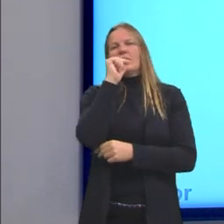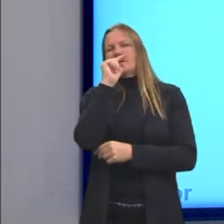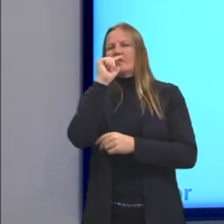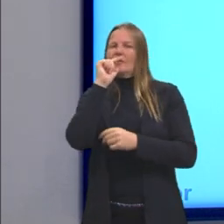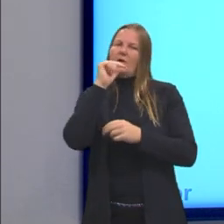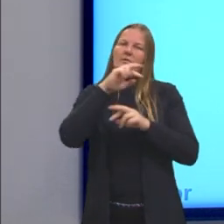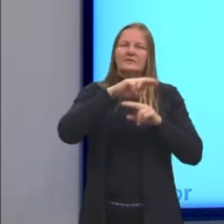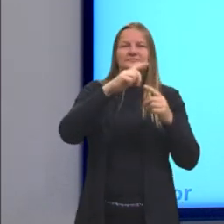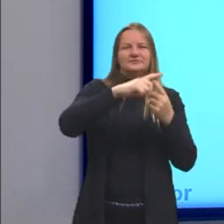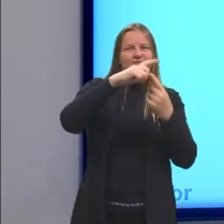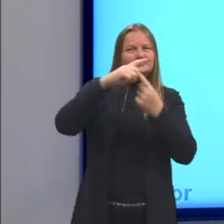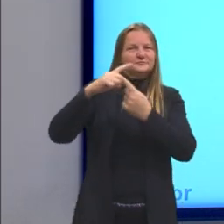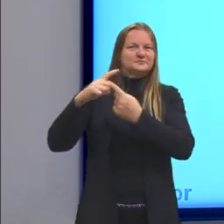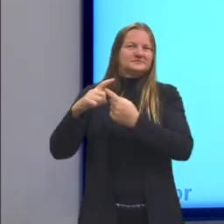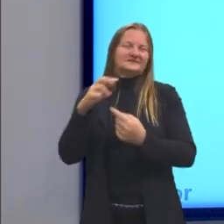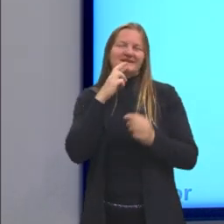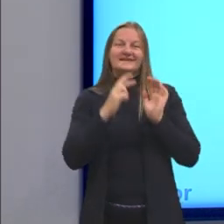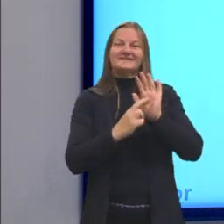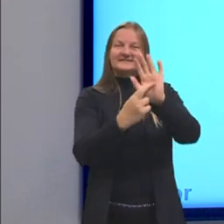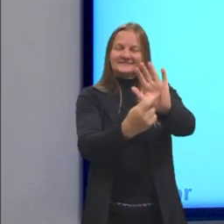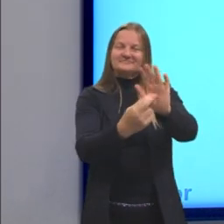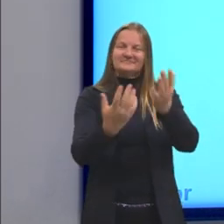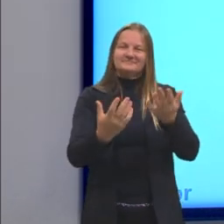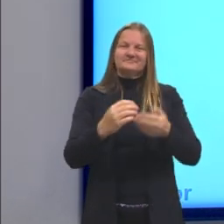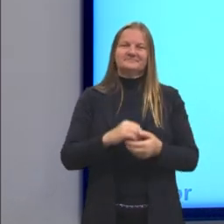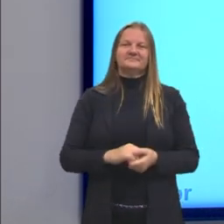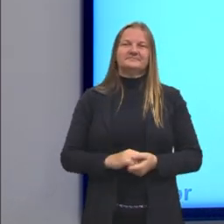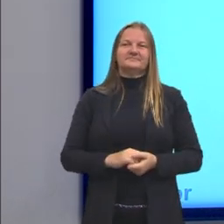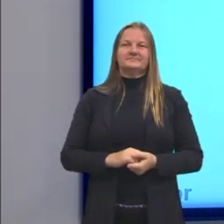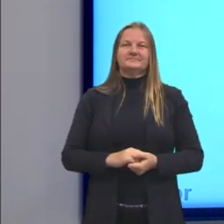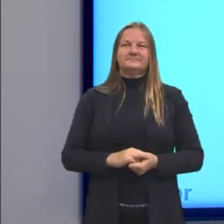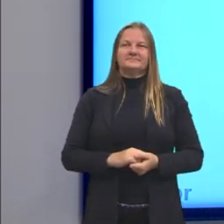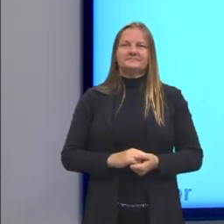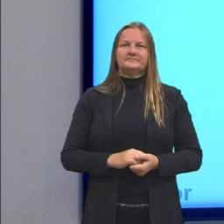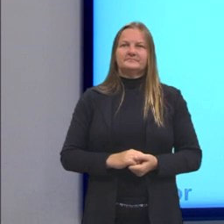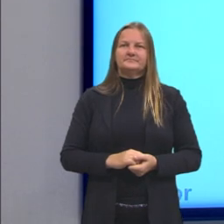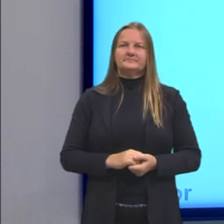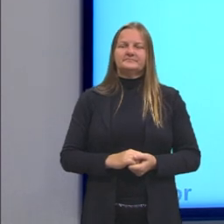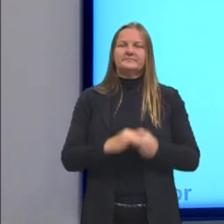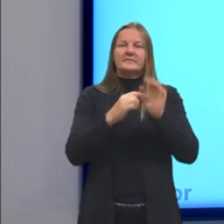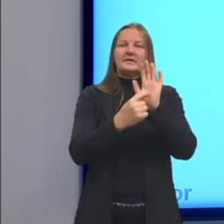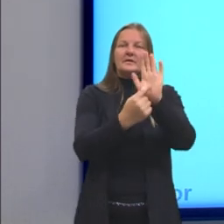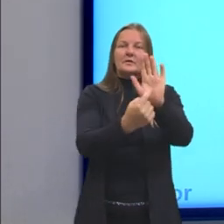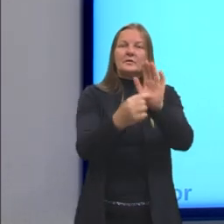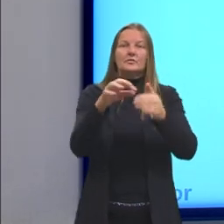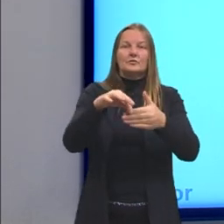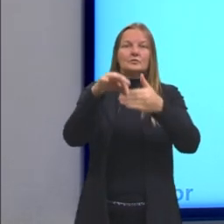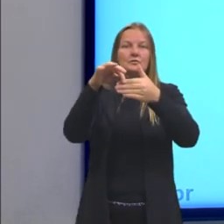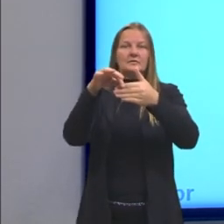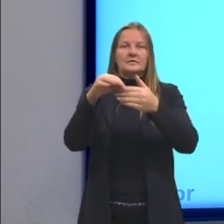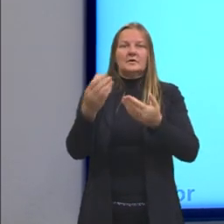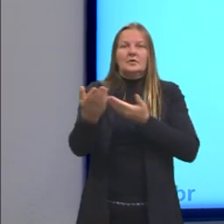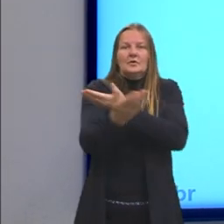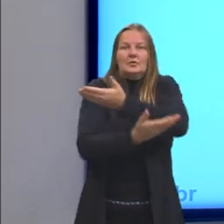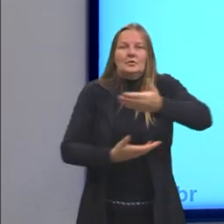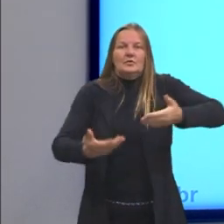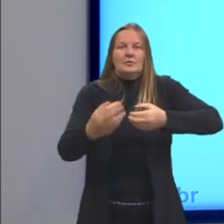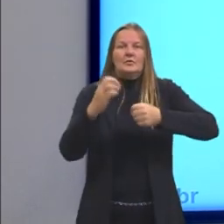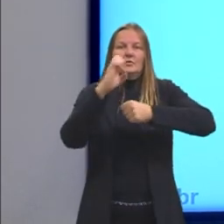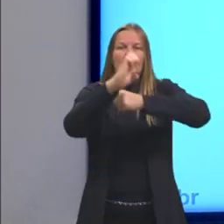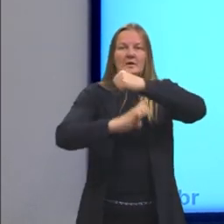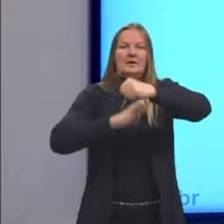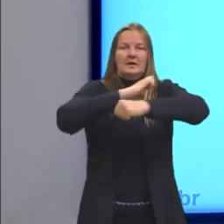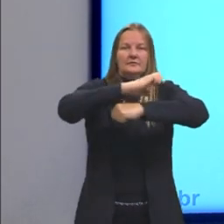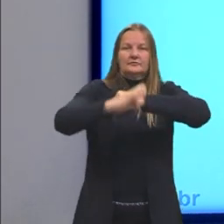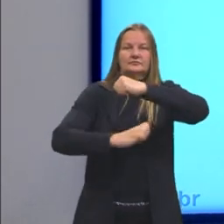Então, basicamente, essa é a estrutura de uma molécula. Aqui, evidenciando, então, a questão do compartilhamento de elétrons.